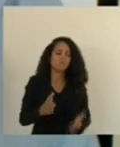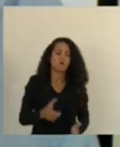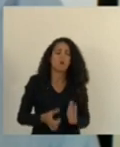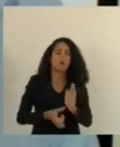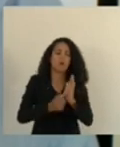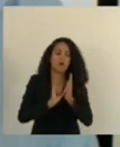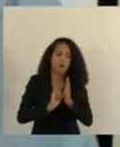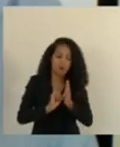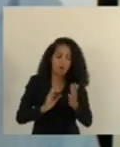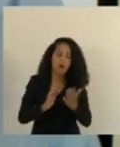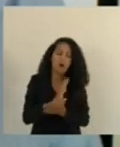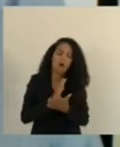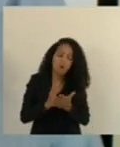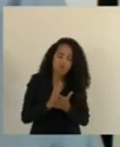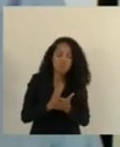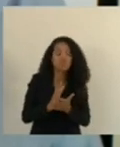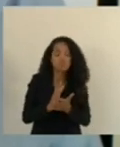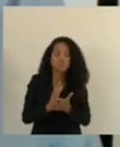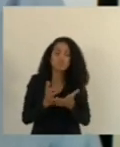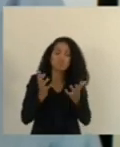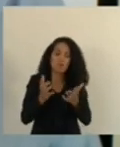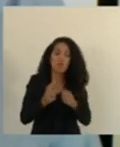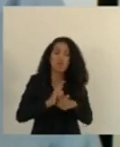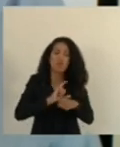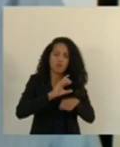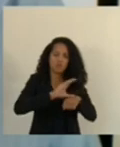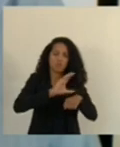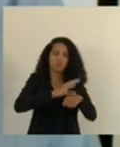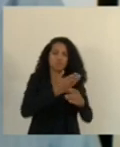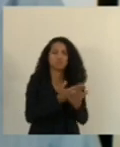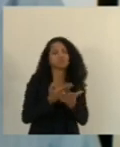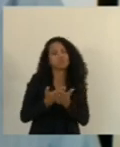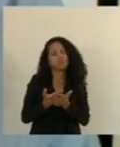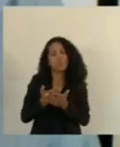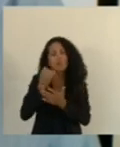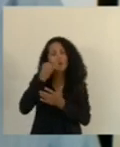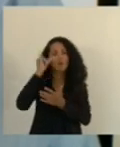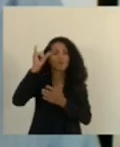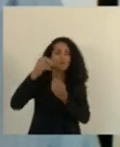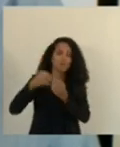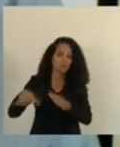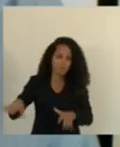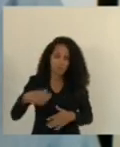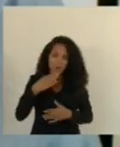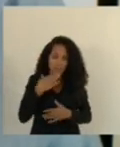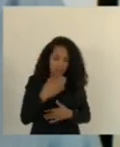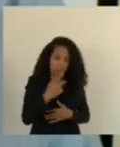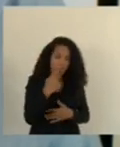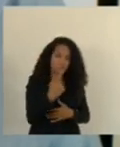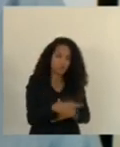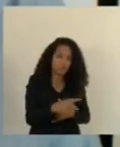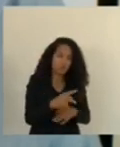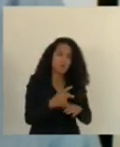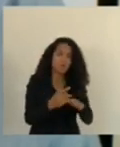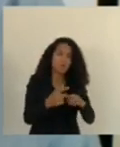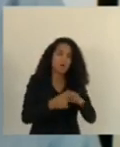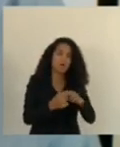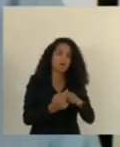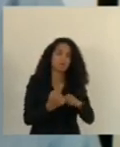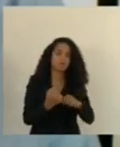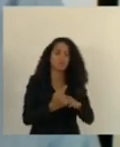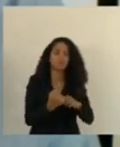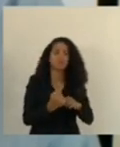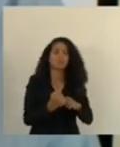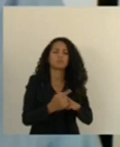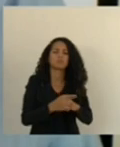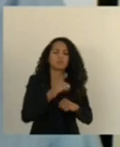antecedência para os concursos então eu queria propor a vossa excelência no artigo primeiro do projeto ele diz que em respeito